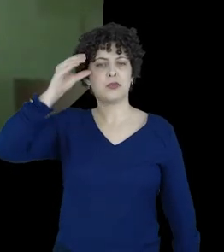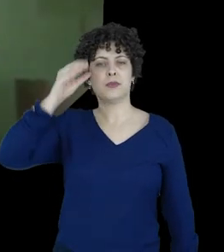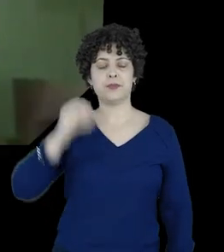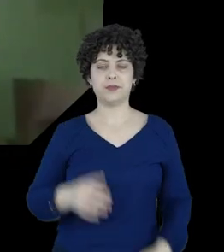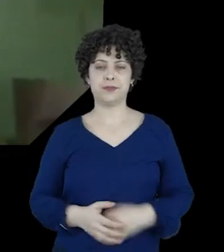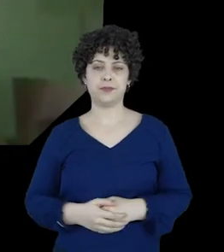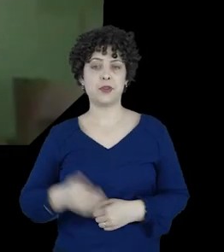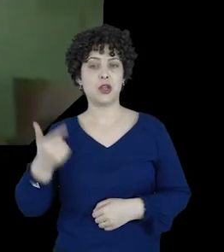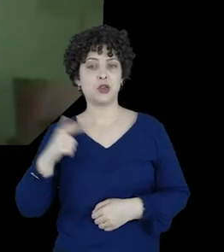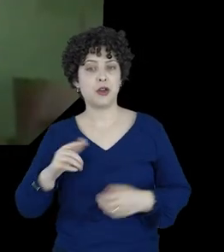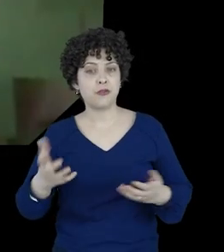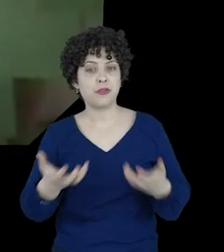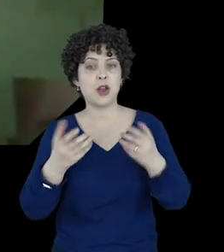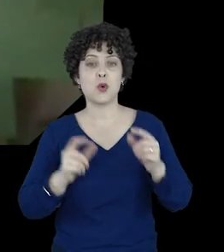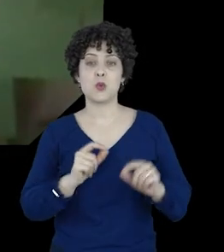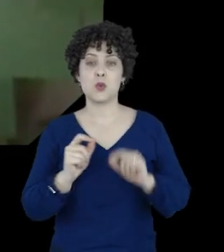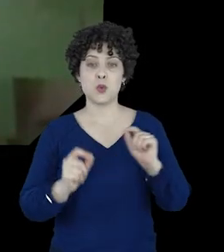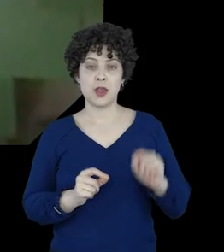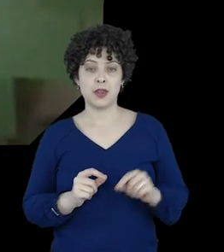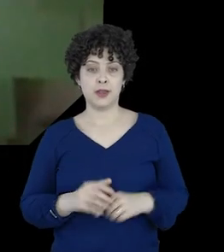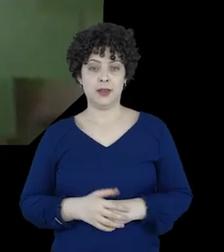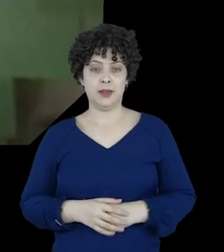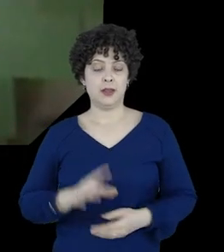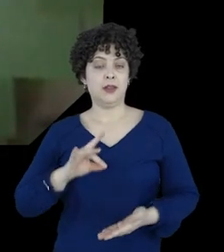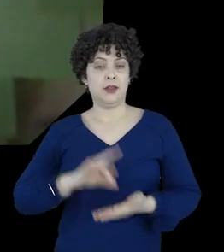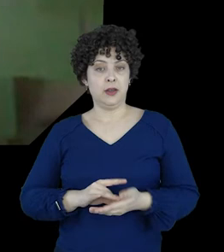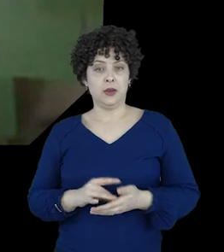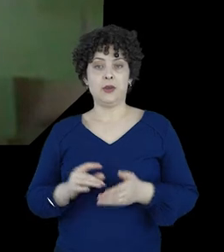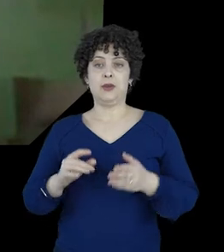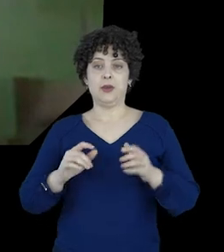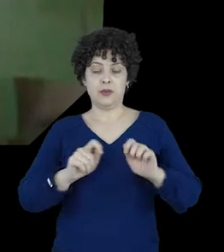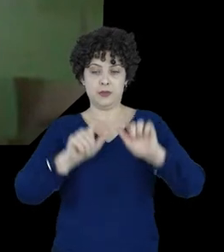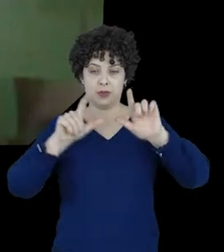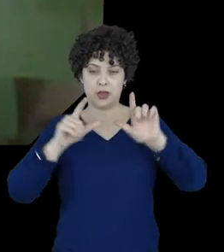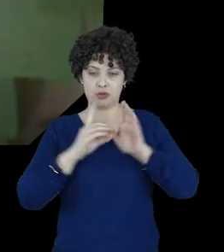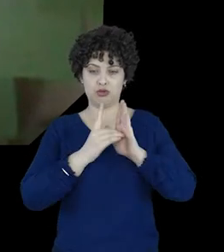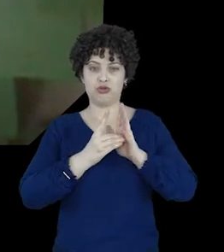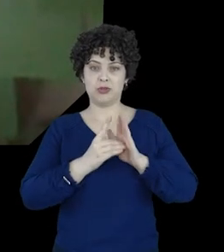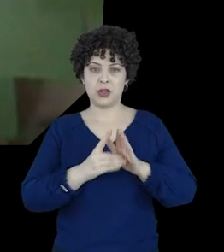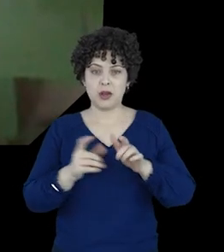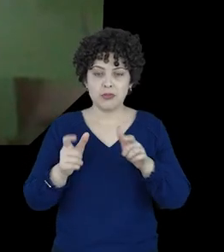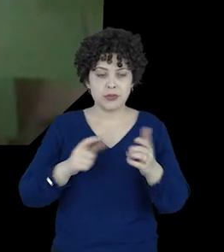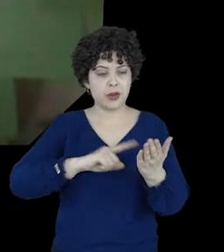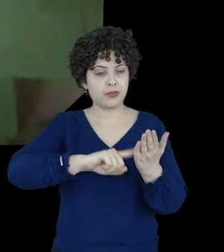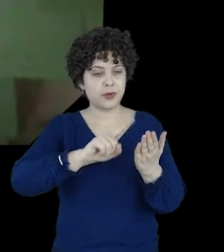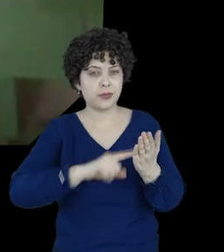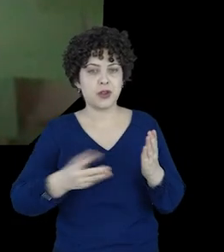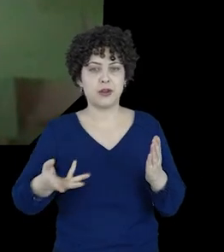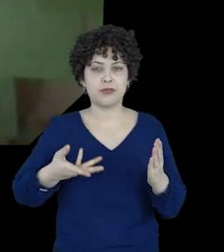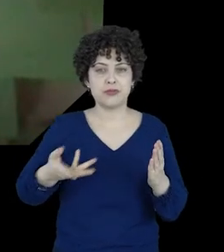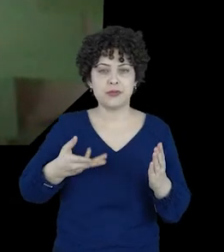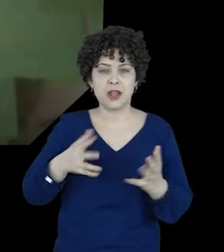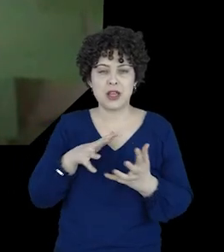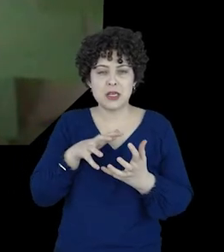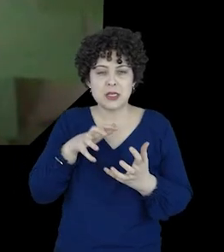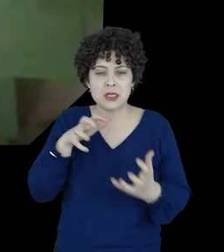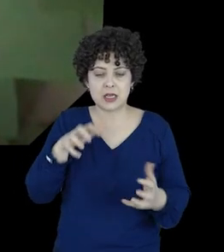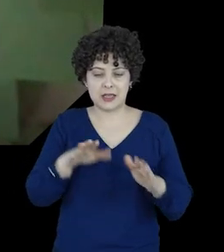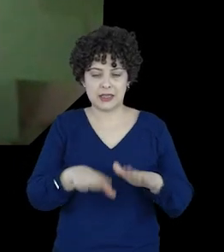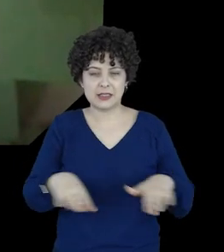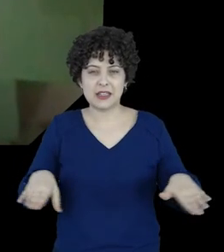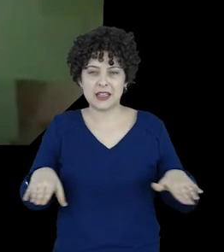novamente, eu gostaria de enfatizar o fato de que os espaços digitais aceleram o processo de